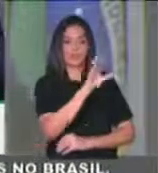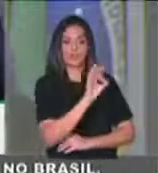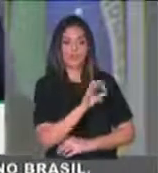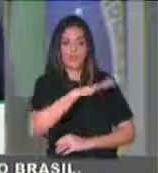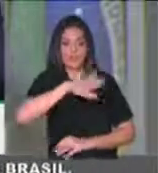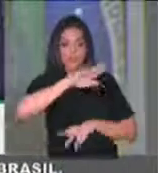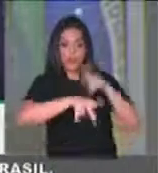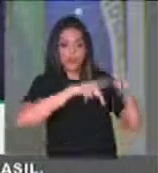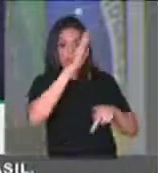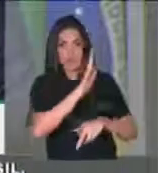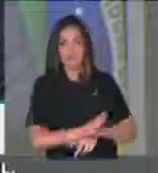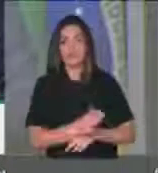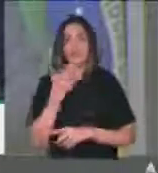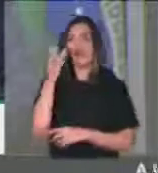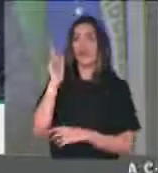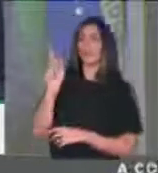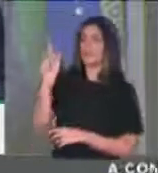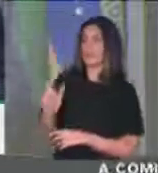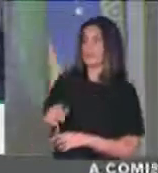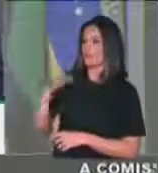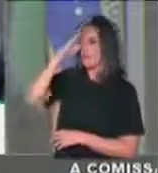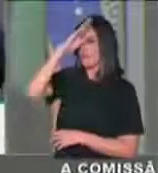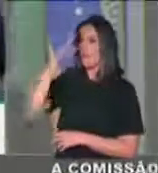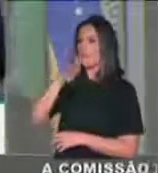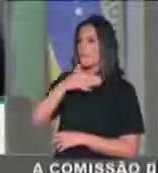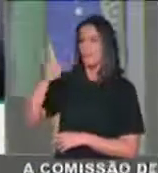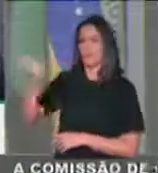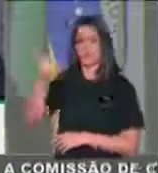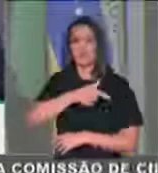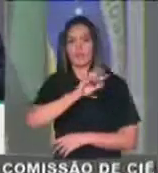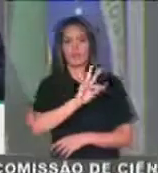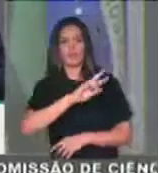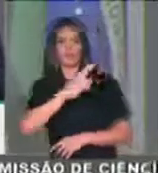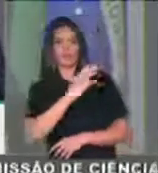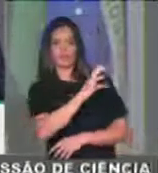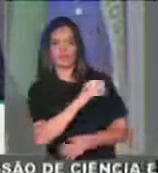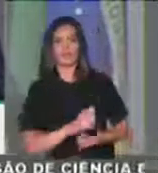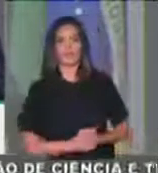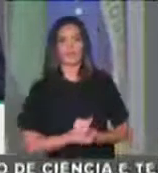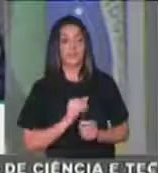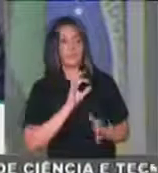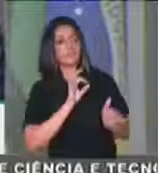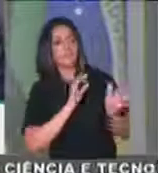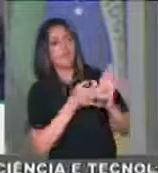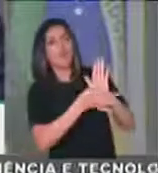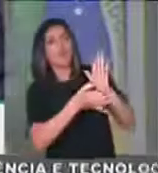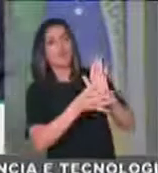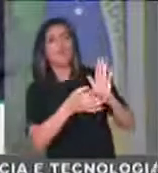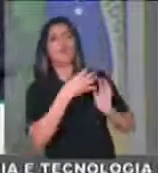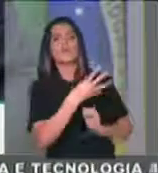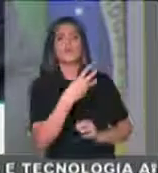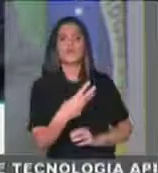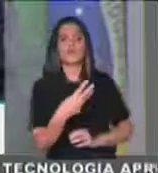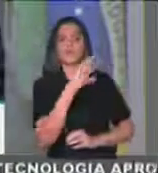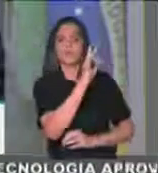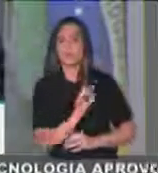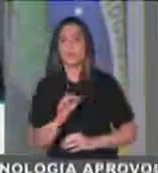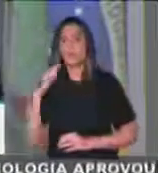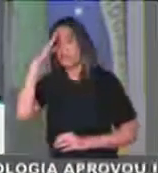Bolsonaro melhor do que Fernando Henrique. 43% acham Bolsonaro melhor do que Lula.